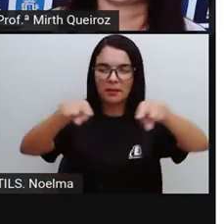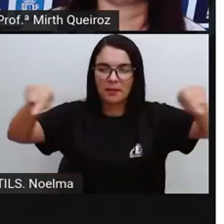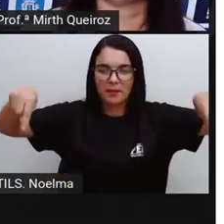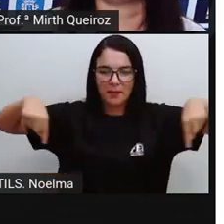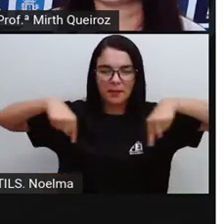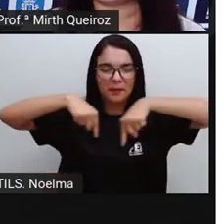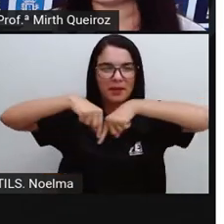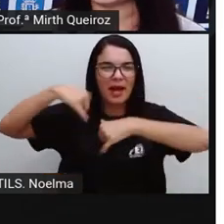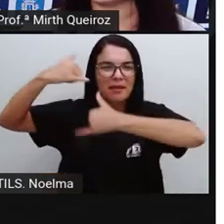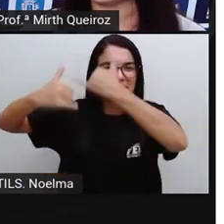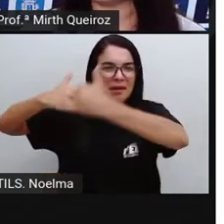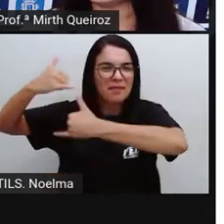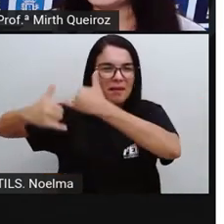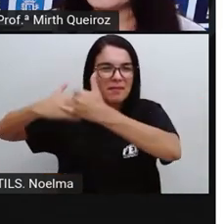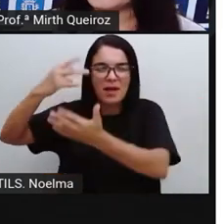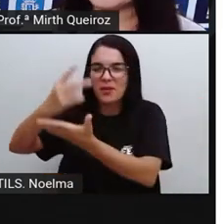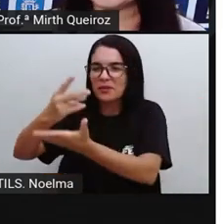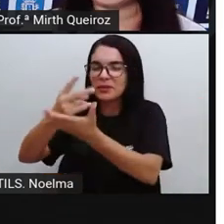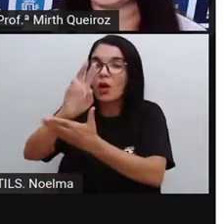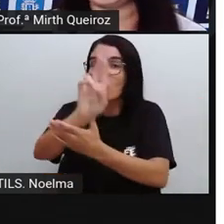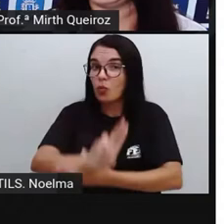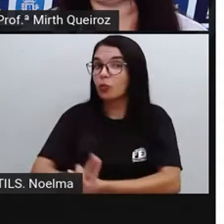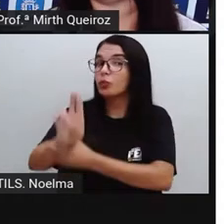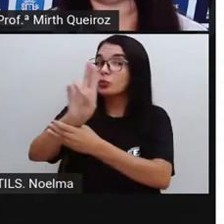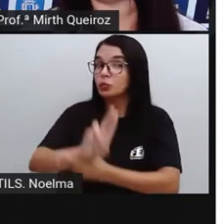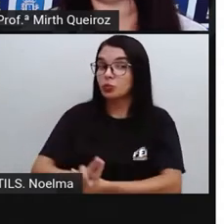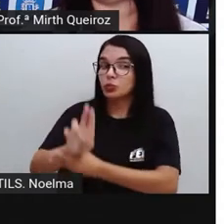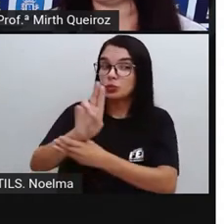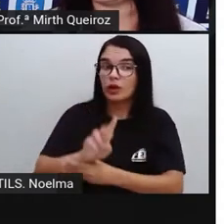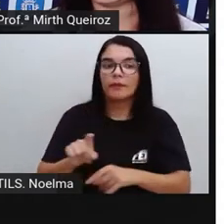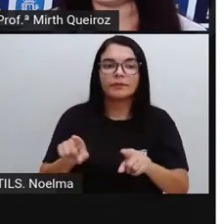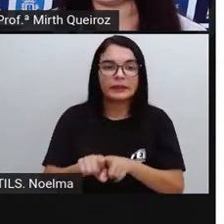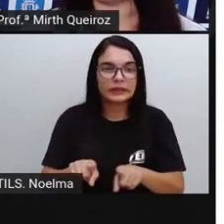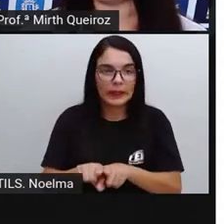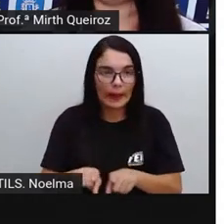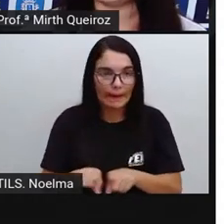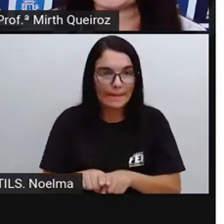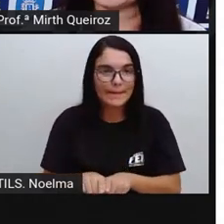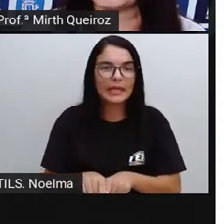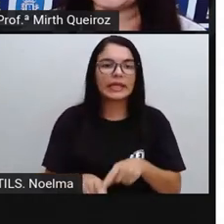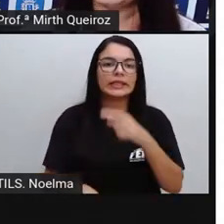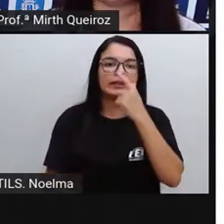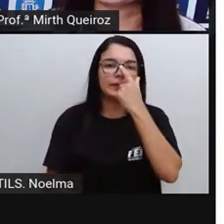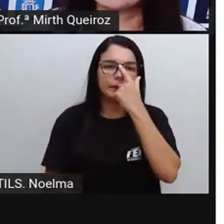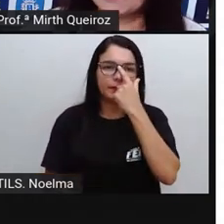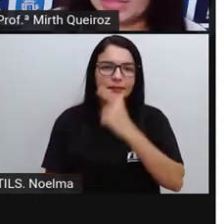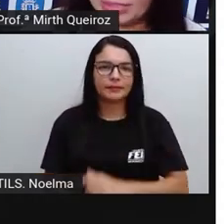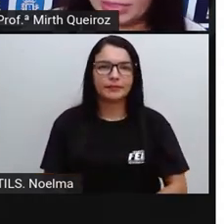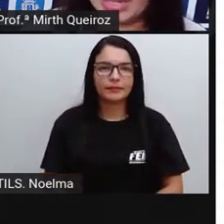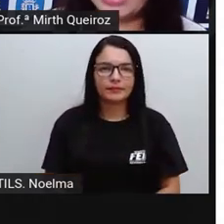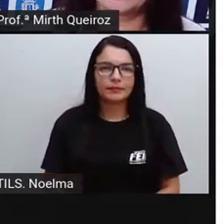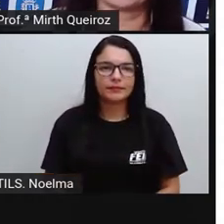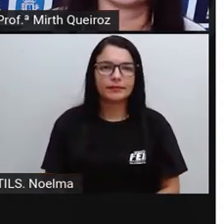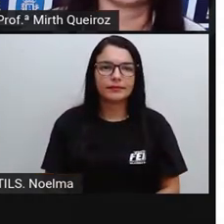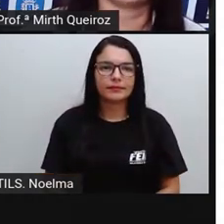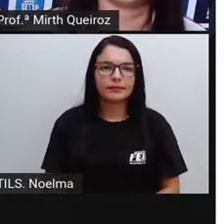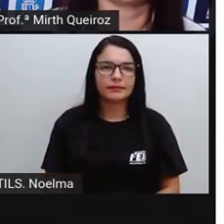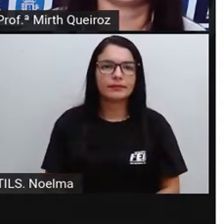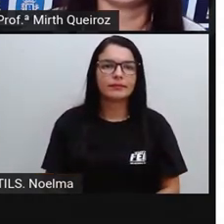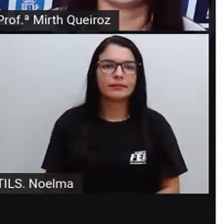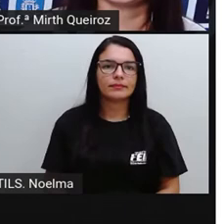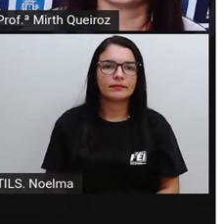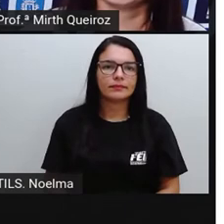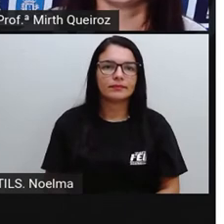parques Mantendo sua condição de uso, né? Que aí já vamos estar falando sobre o lazer Também é um